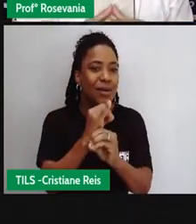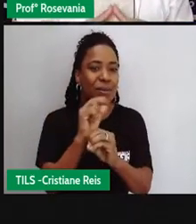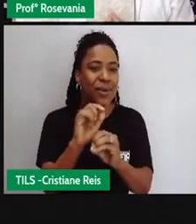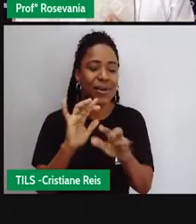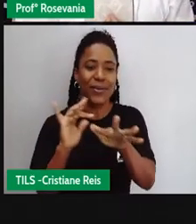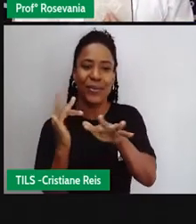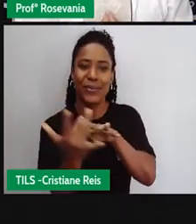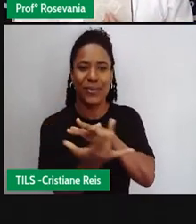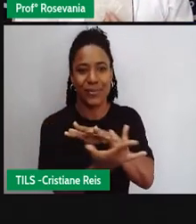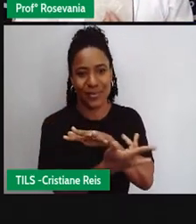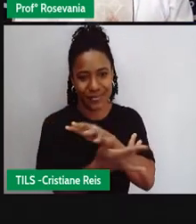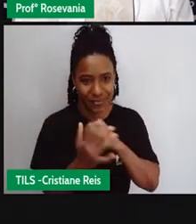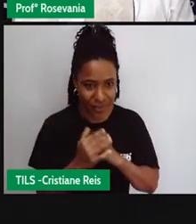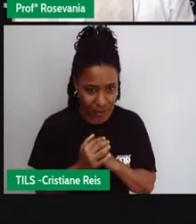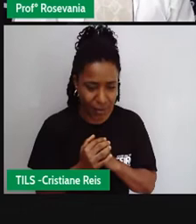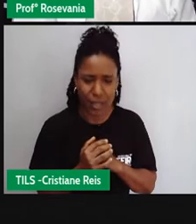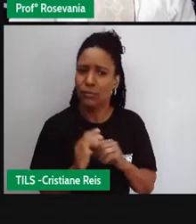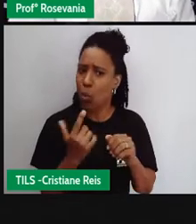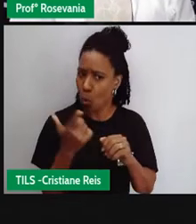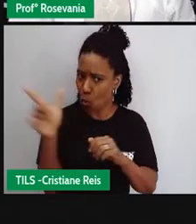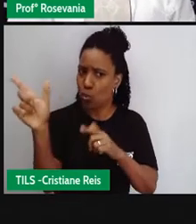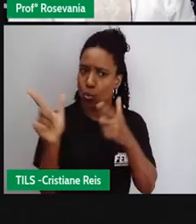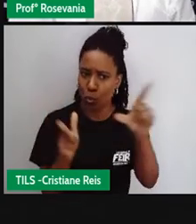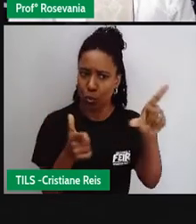fazer infinidade de custos